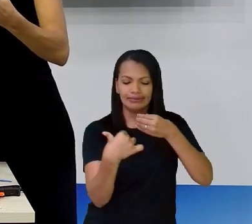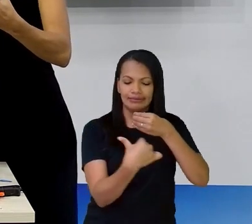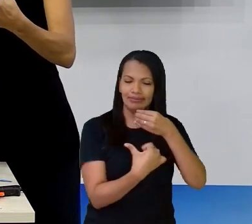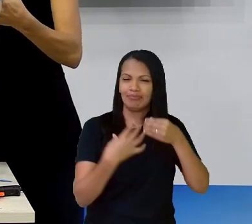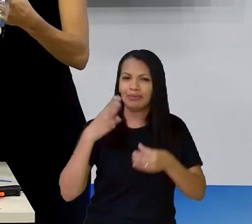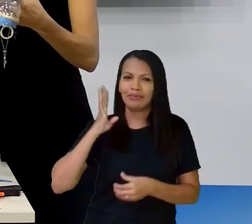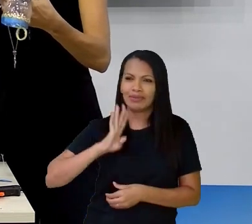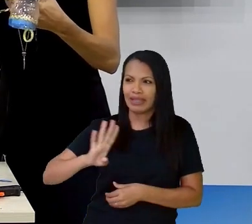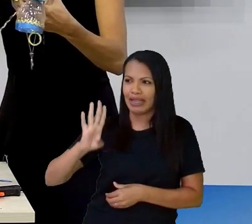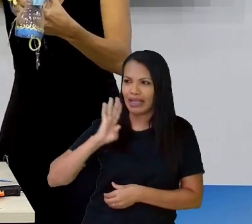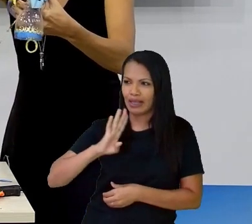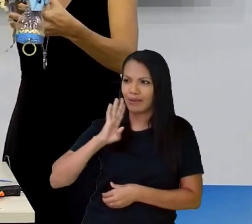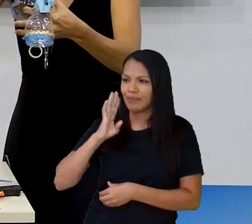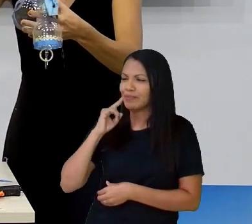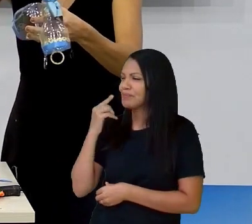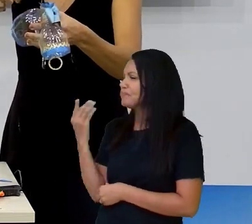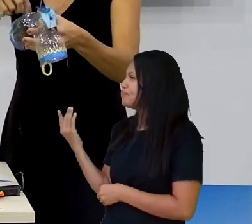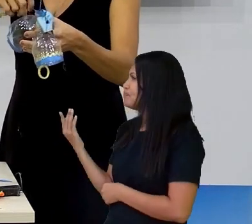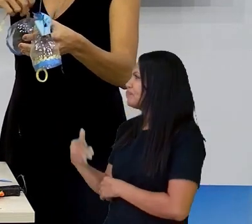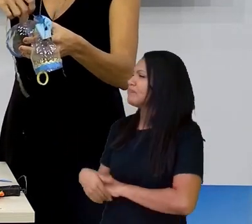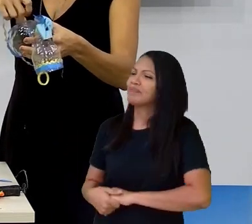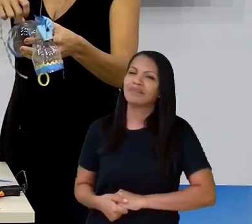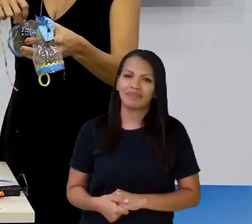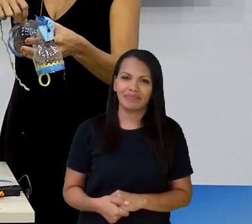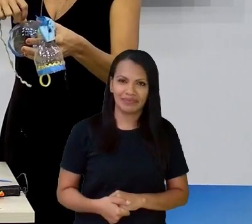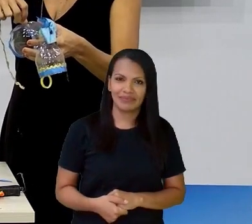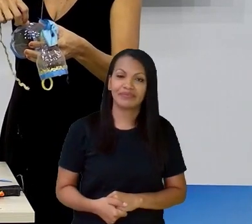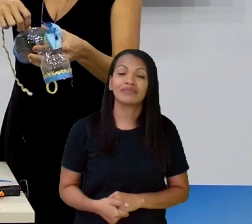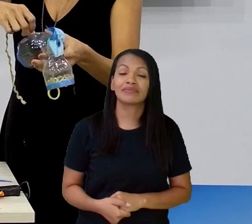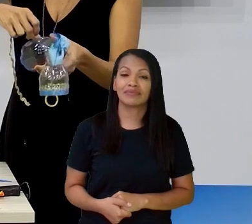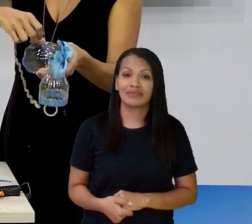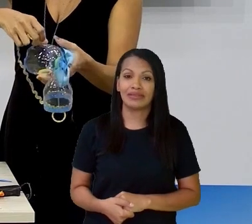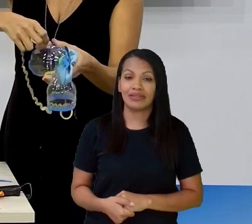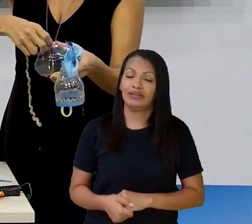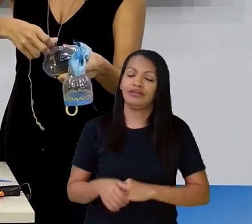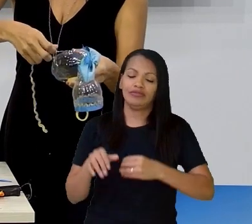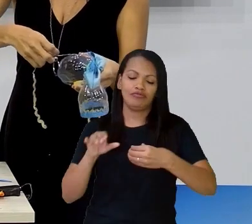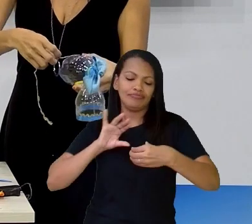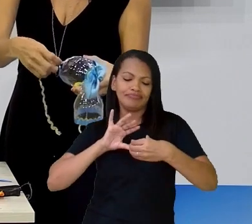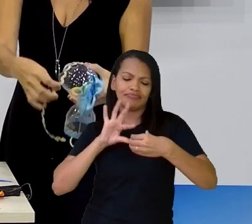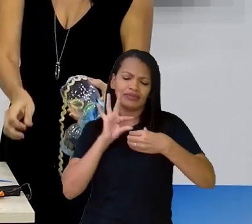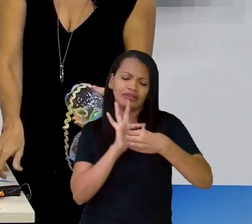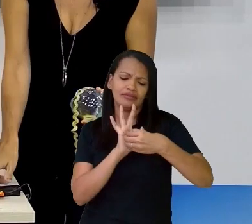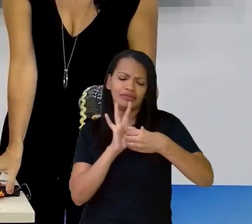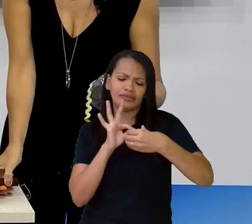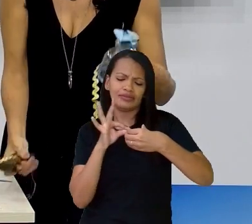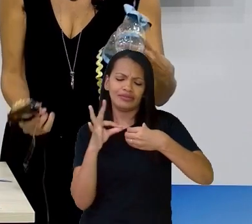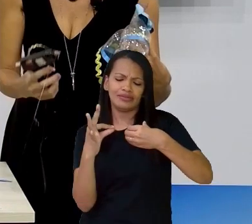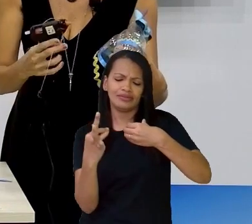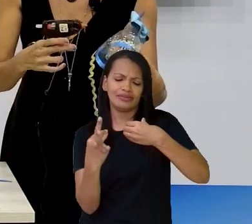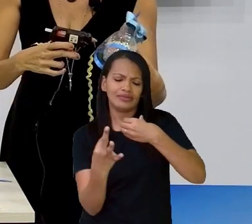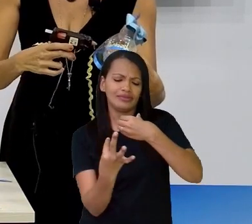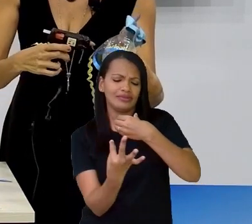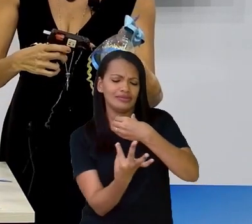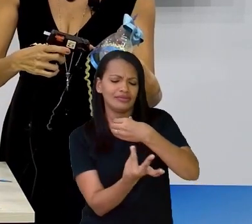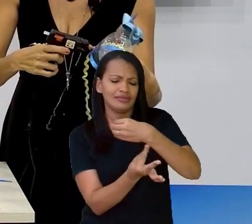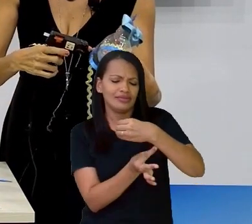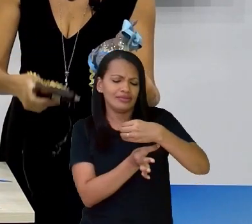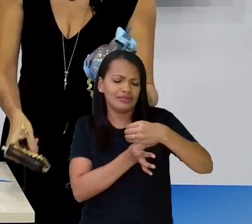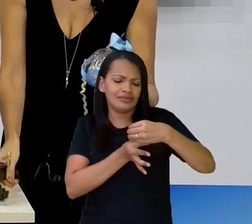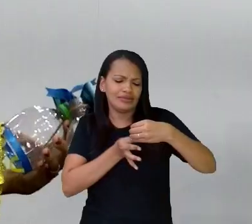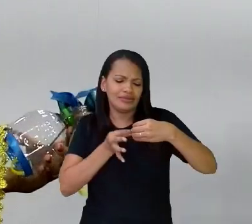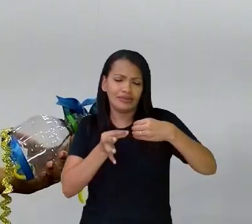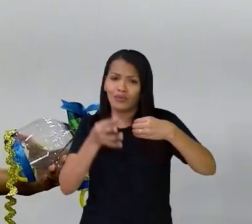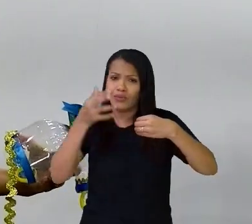Essa aqui Tá maiorzinha Então eu venho É só Arrodear Gente É só ir Arrodeando Aqui